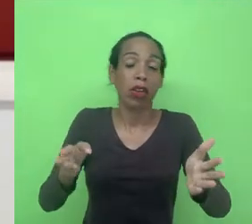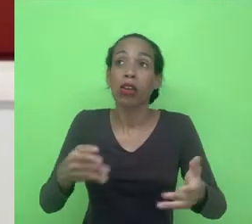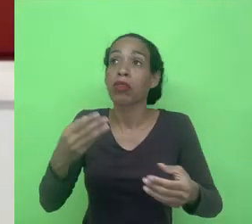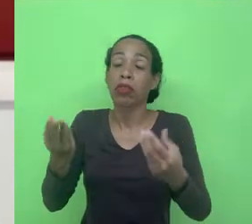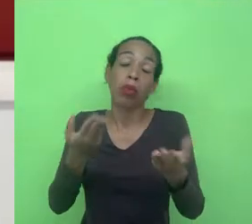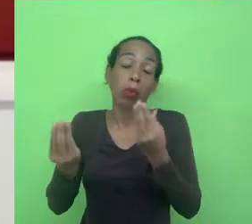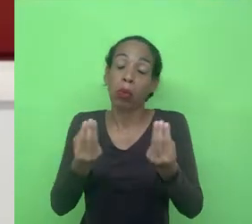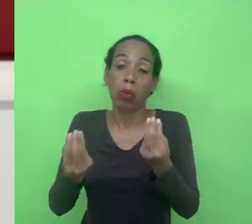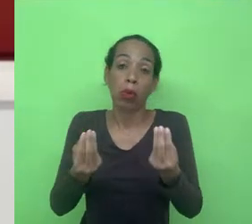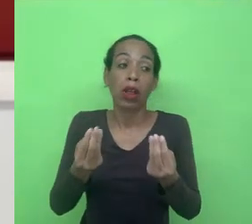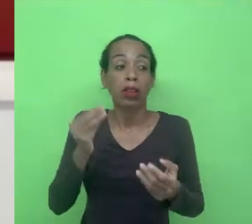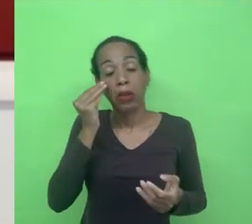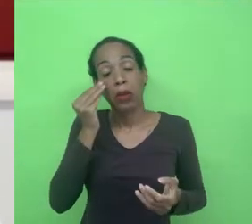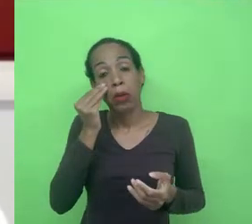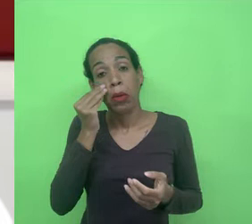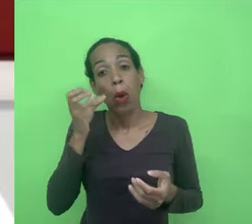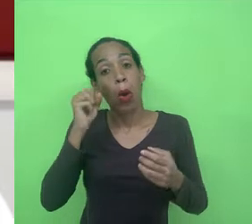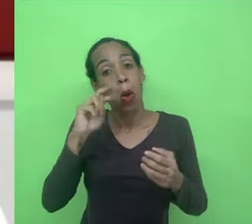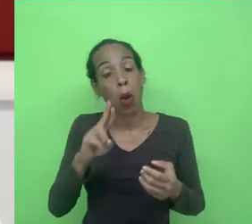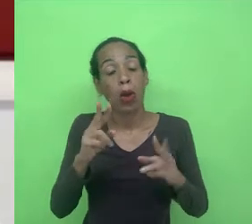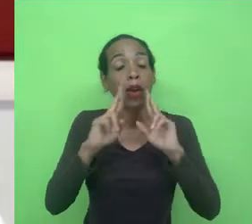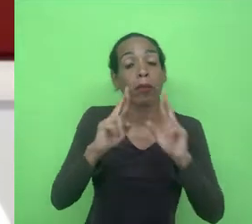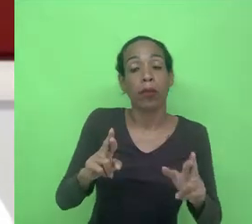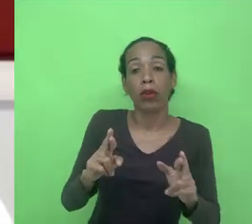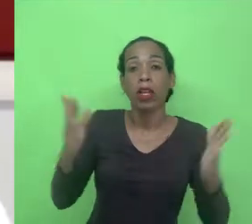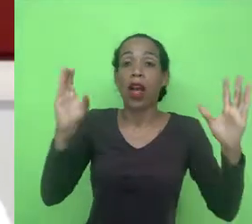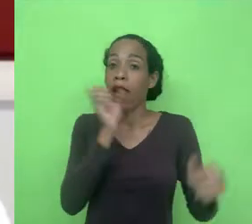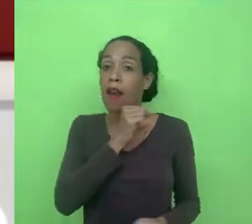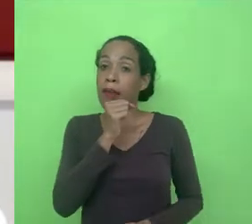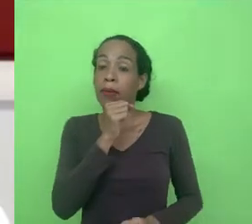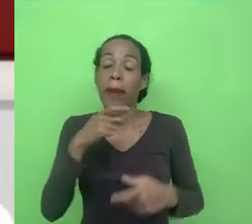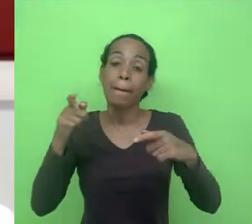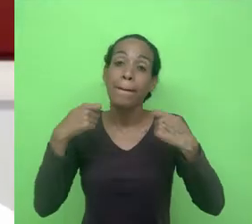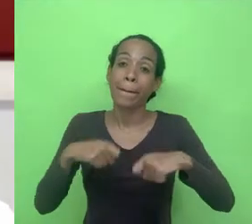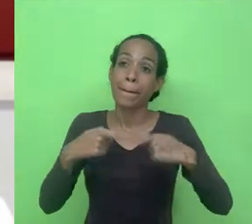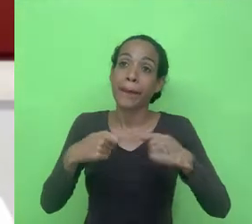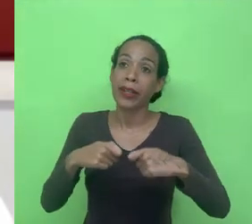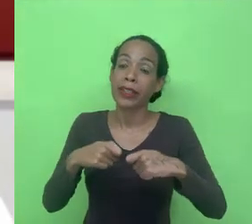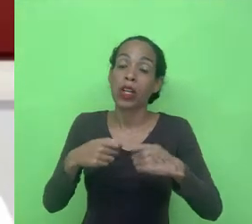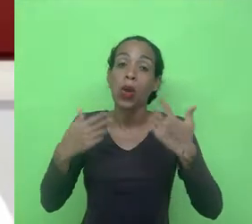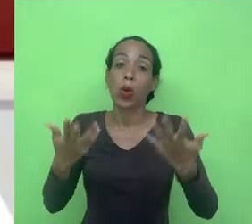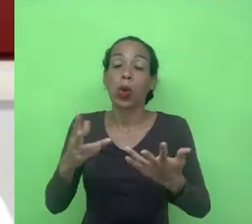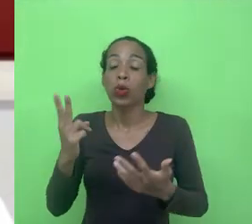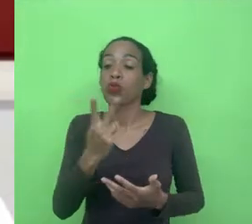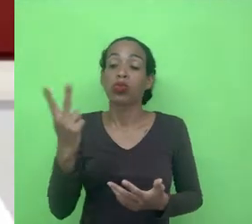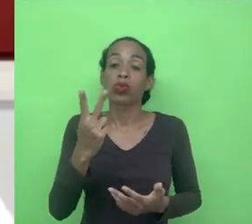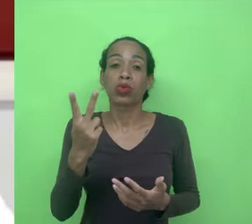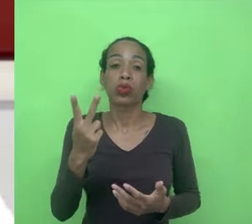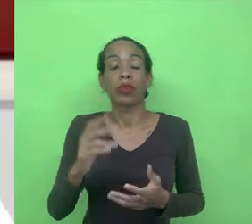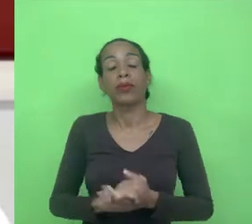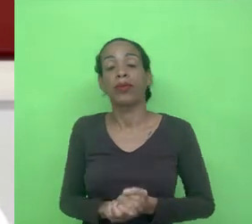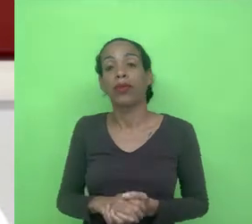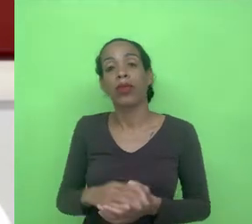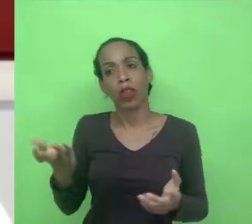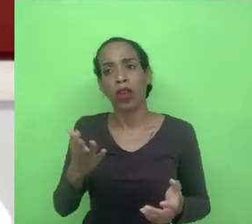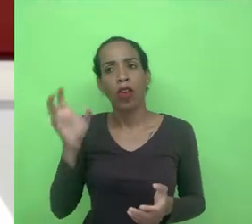caracterizar ou resolver alguma coisa imediatamente, você vai precisar de metodologias distintas. E eu queria ouvi-lo um pouquinho sobre esse